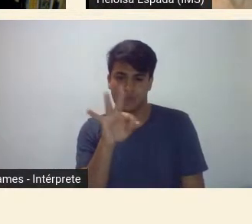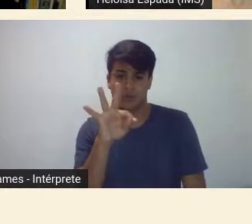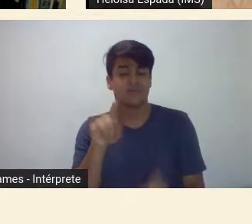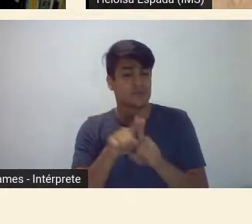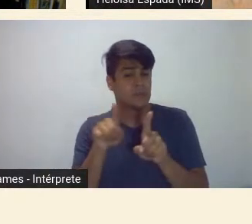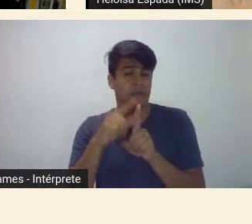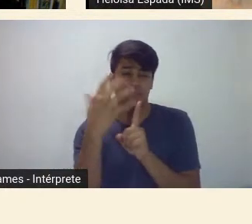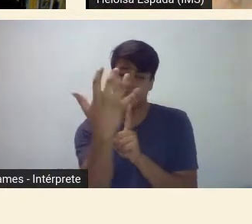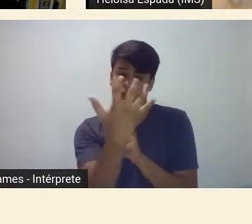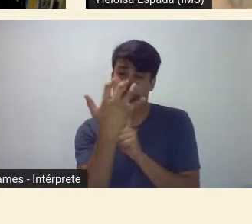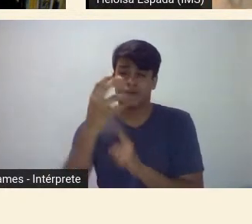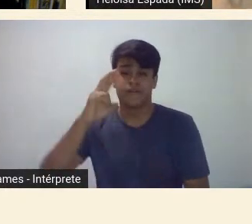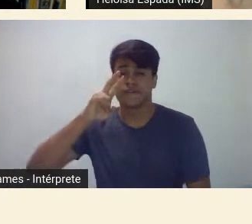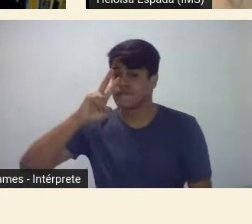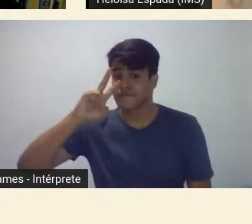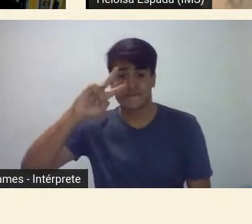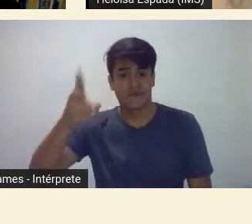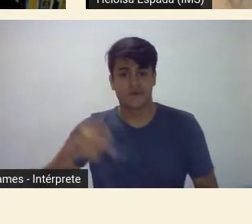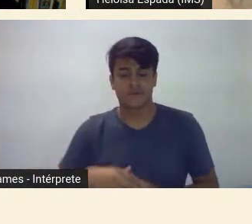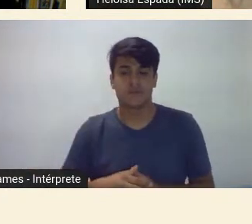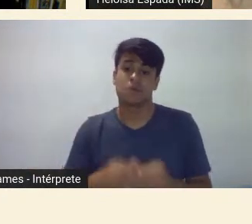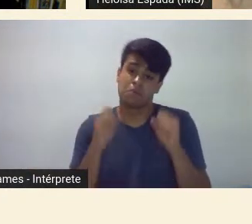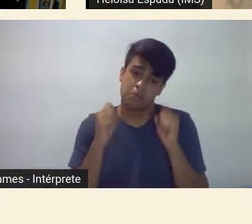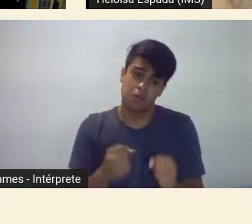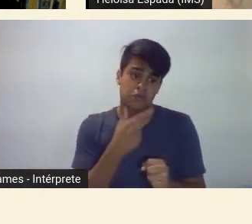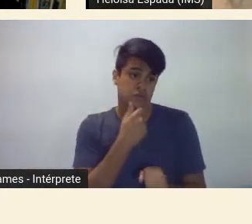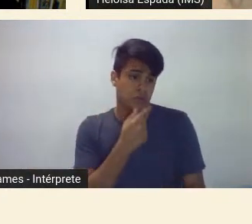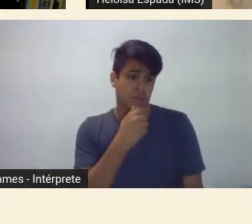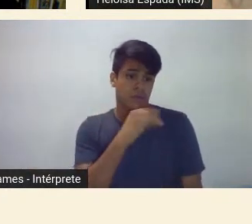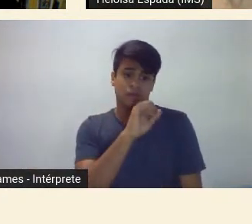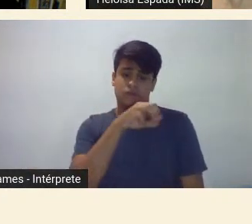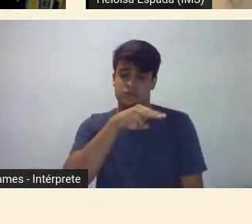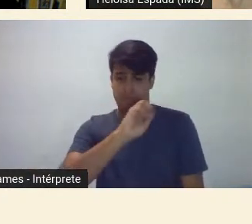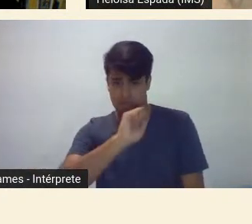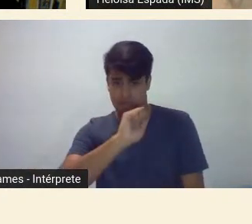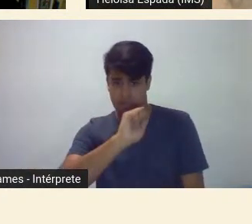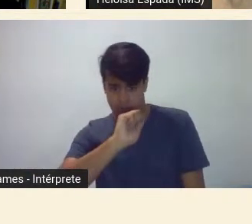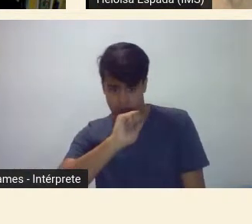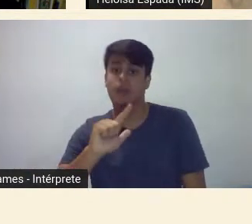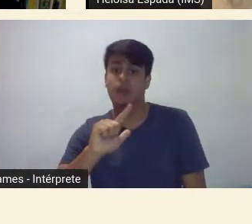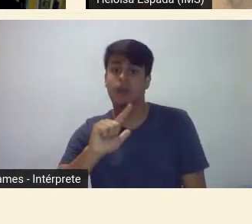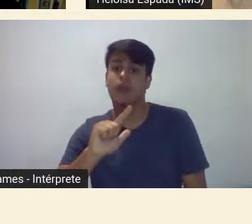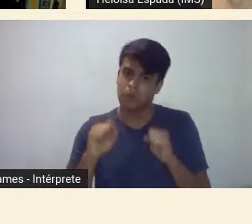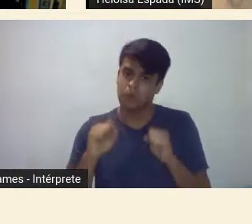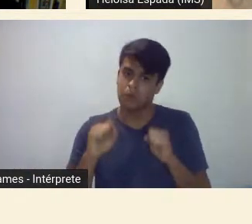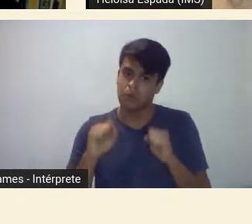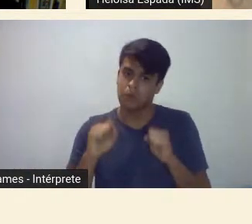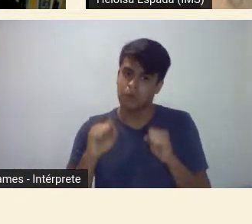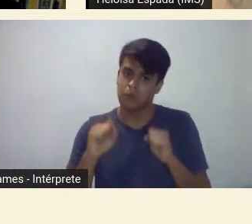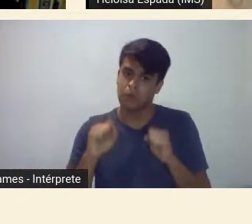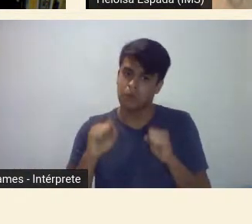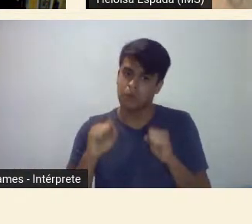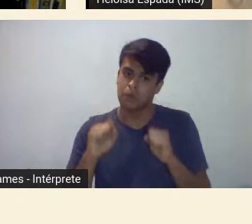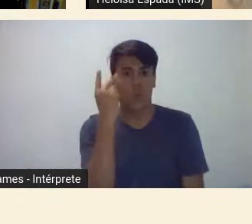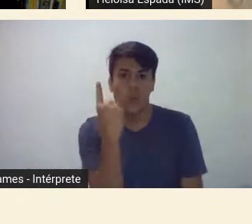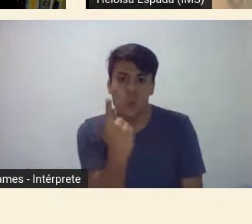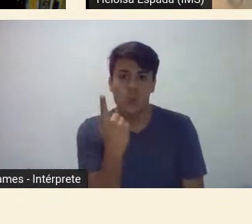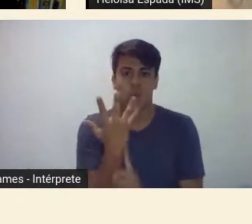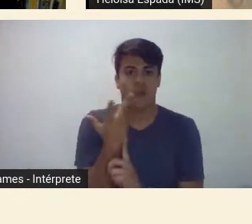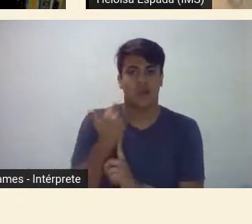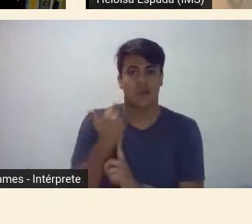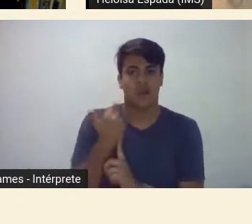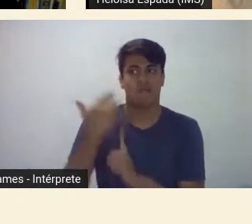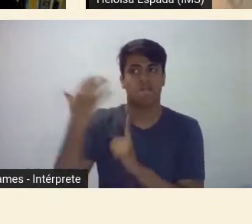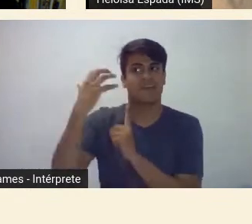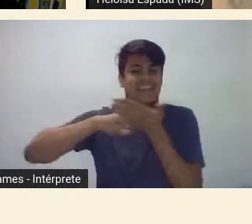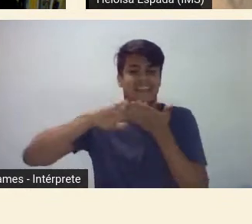seja sobre o Ismael Nery que talvez seja o único artista que não teve nenhuma influência do meio ambiente